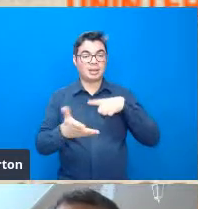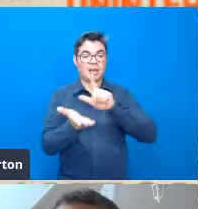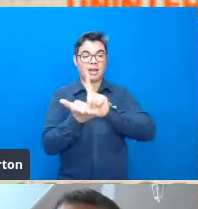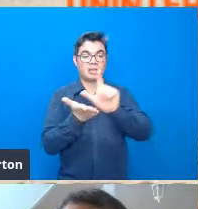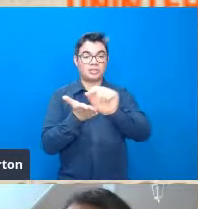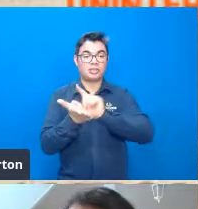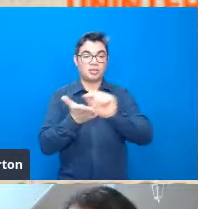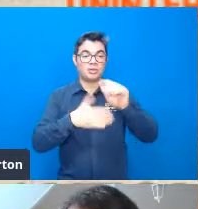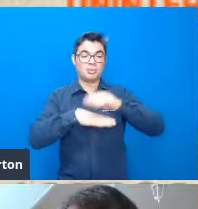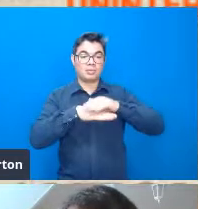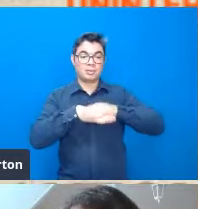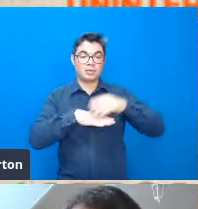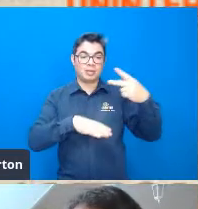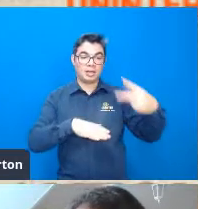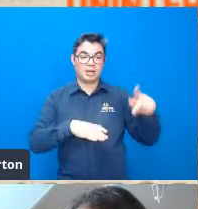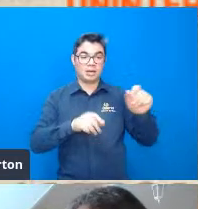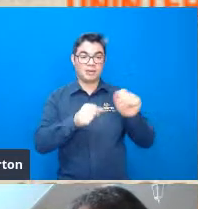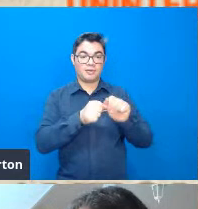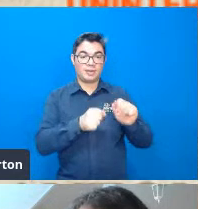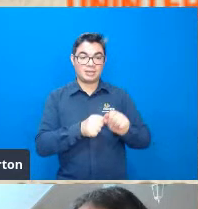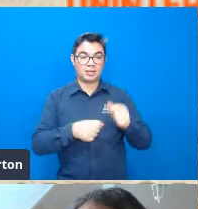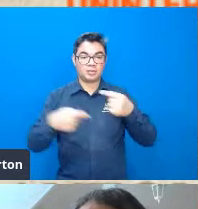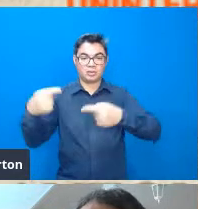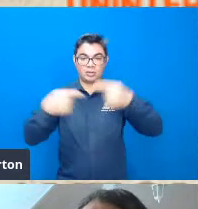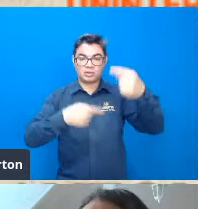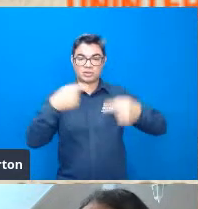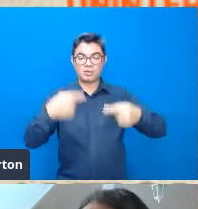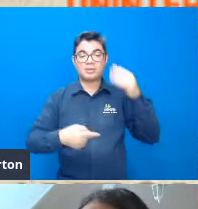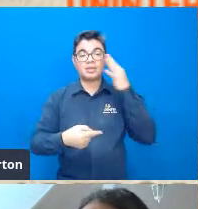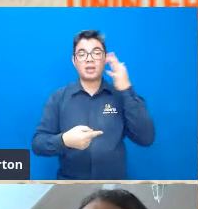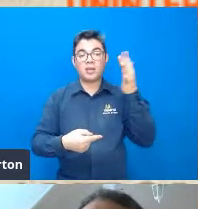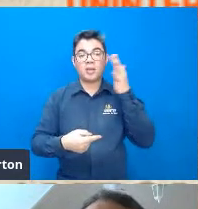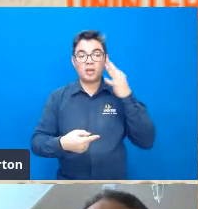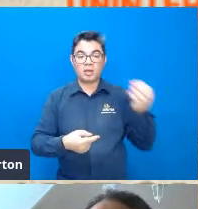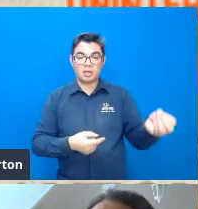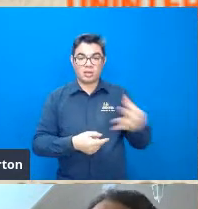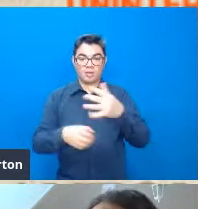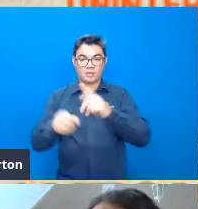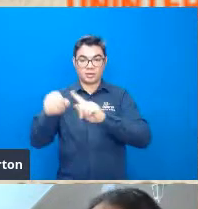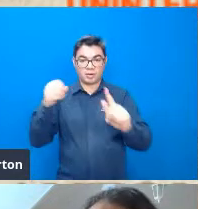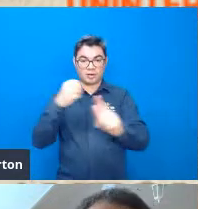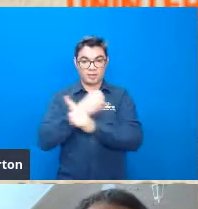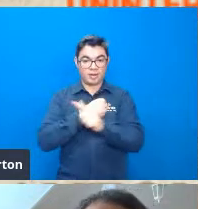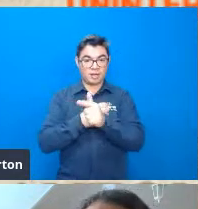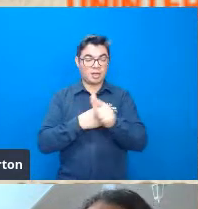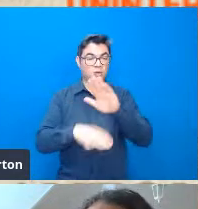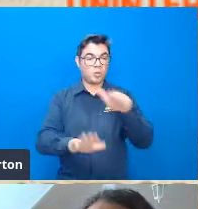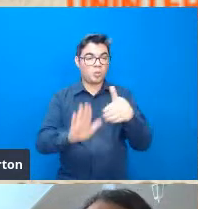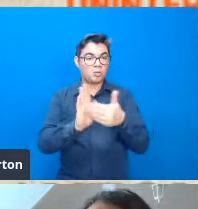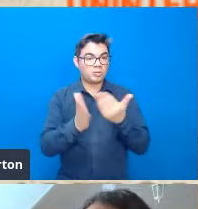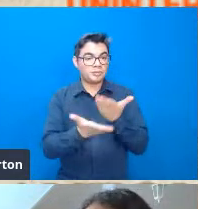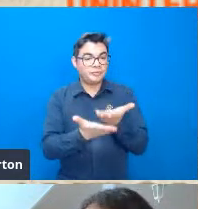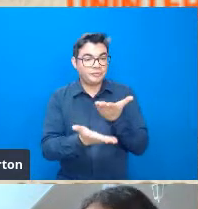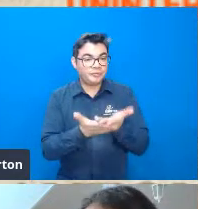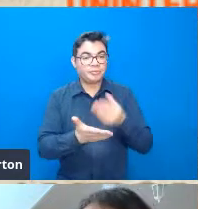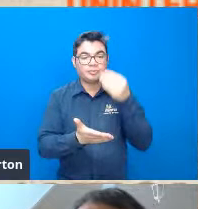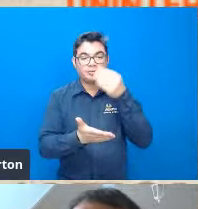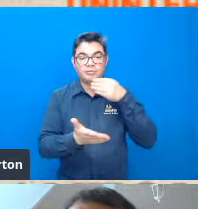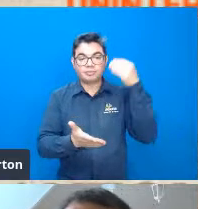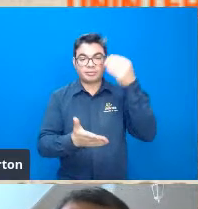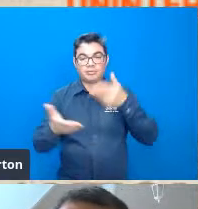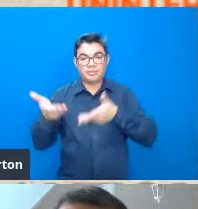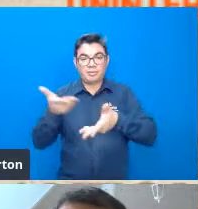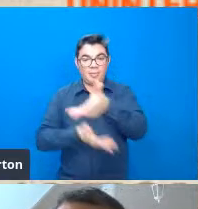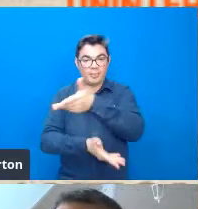Cristofoletti exceto os que ele está fazendo uma discussão mais teórica sobre a nova geografia todos os estudos que ele faz estudos de caso estudos aplicados